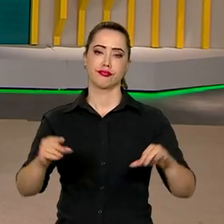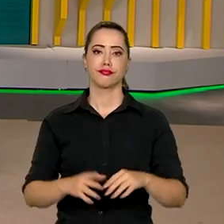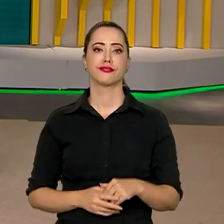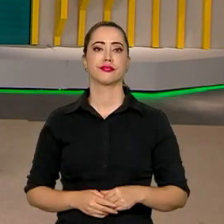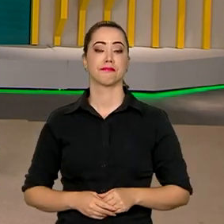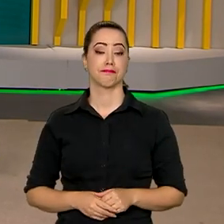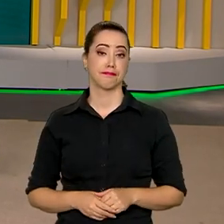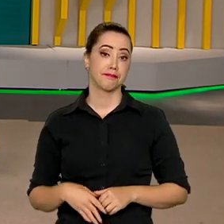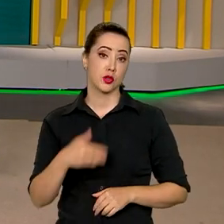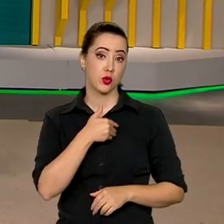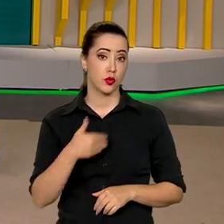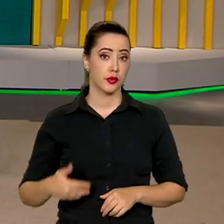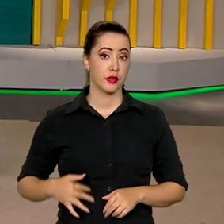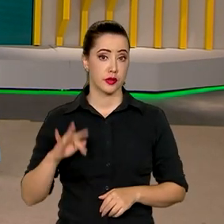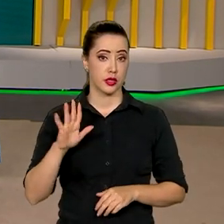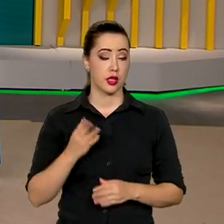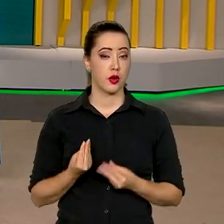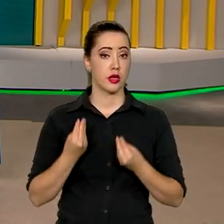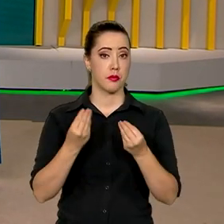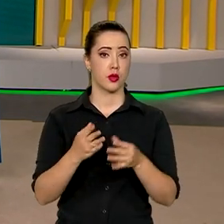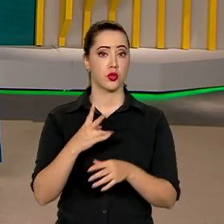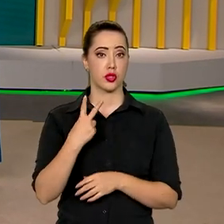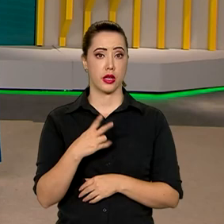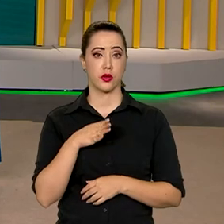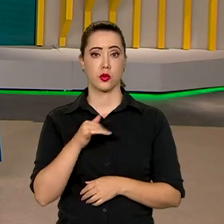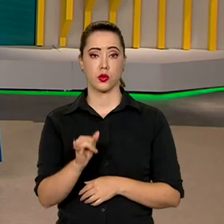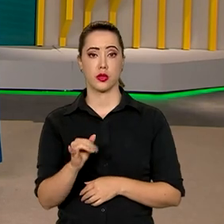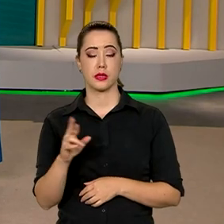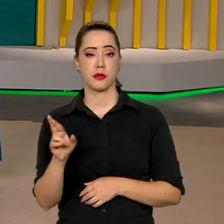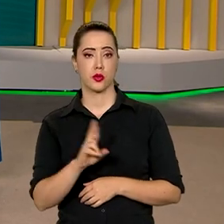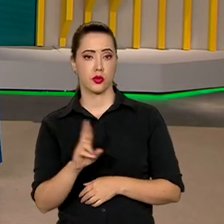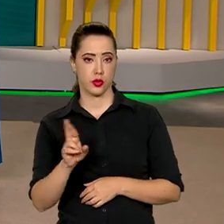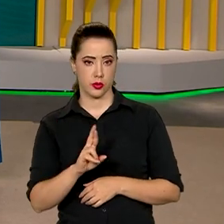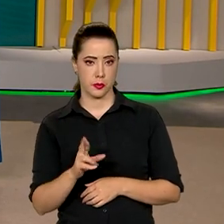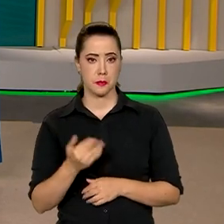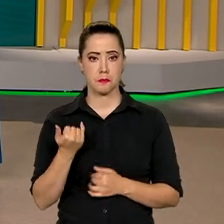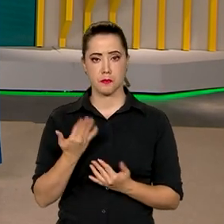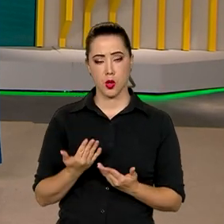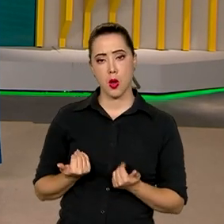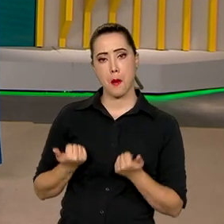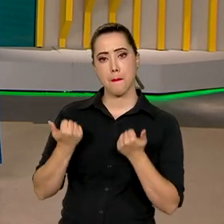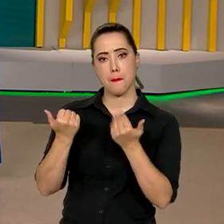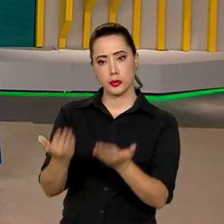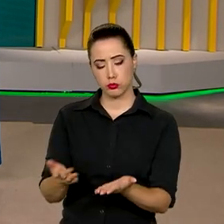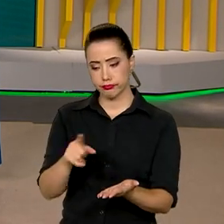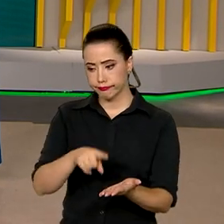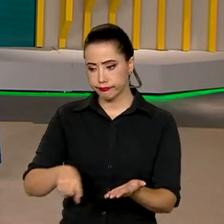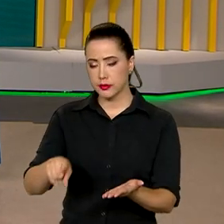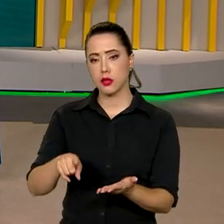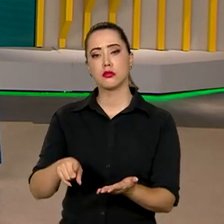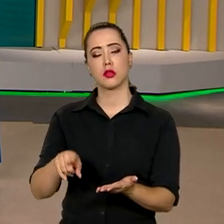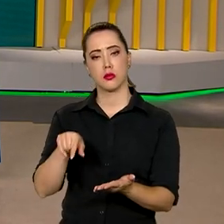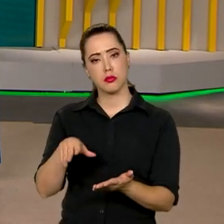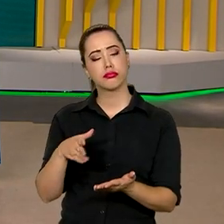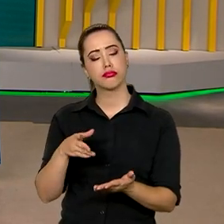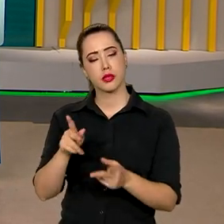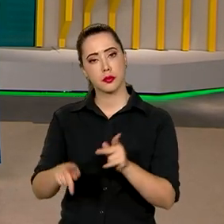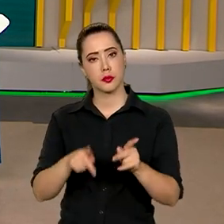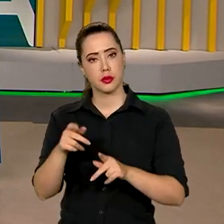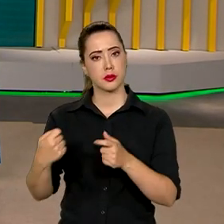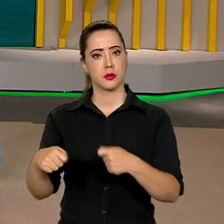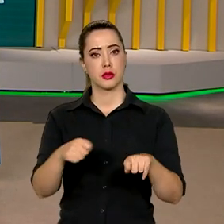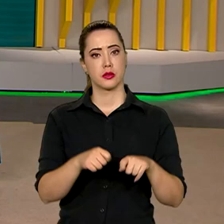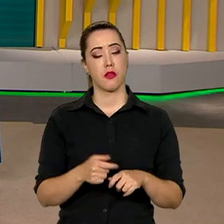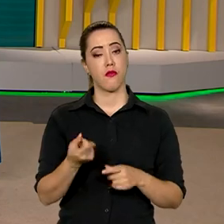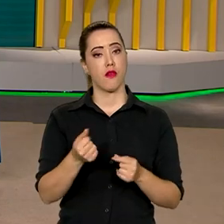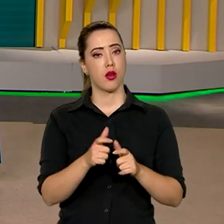ao todo, o governo federal já liberou mais de R$ 2,3 bilhões em apoio à população do Estado, valor